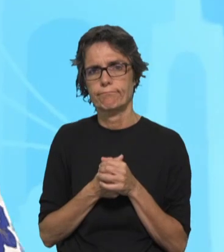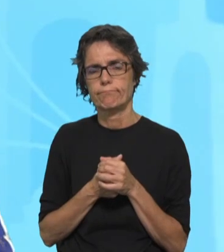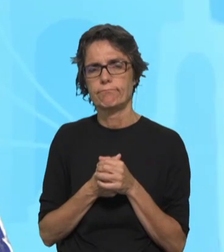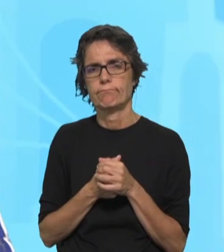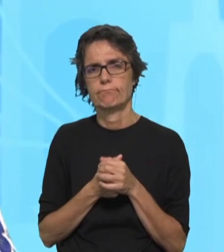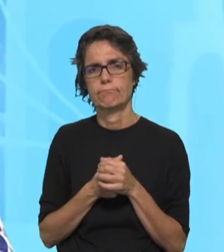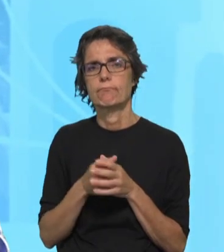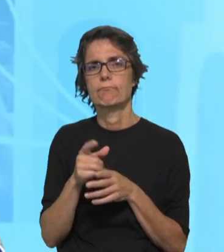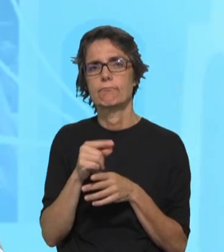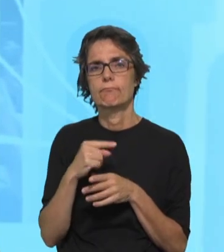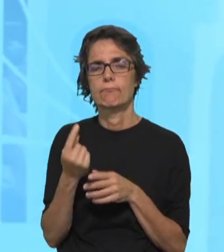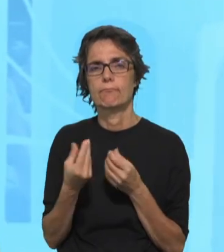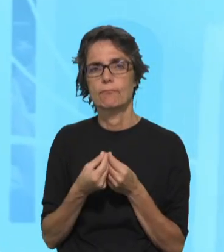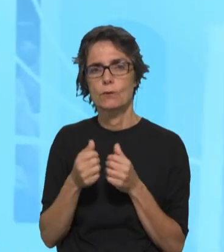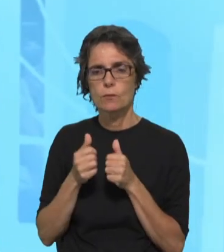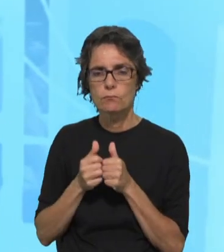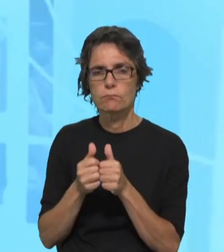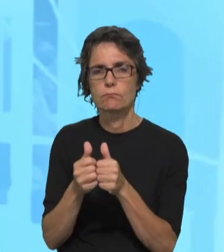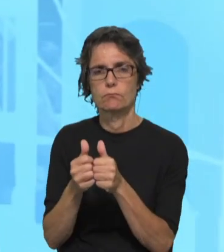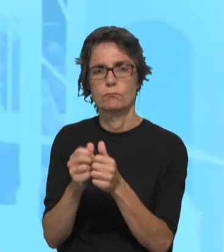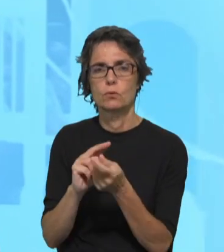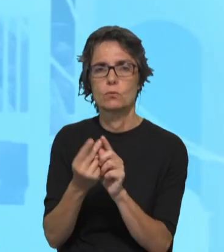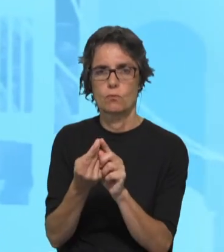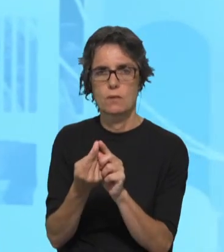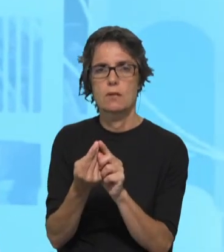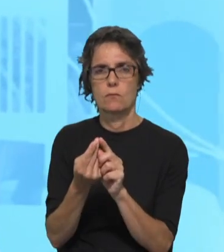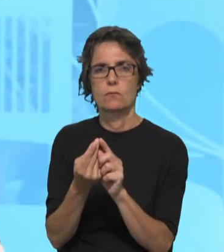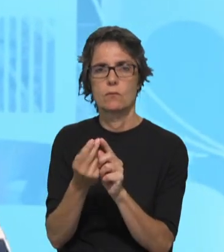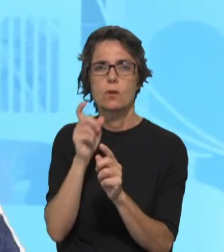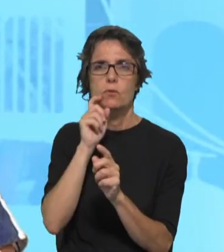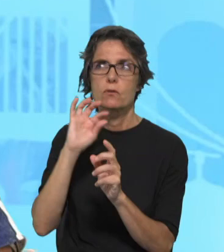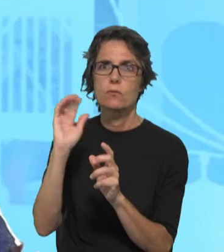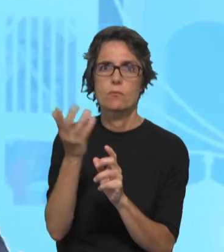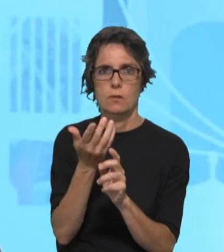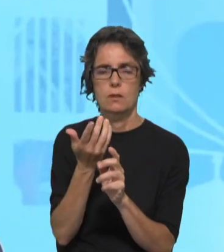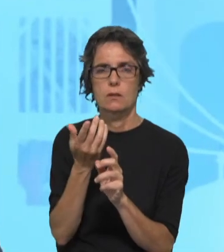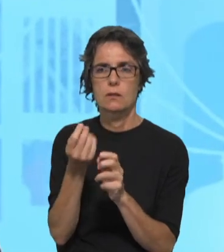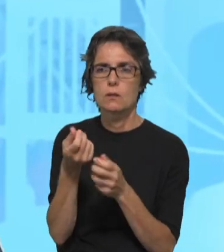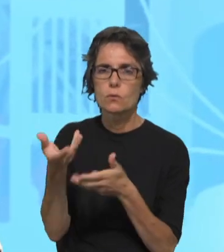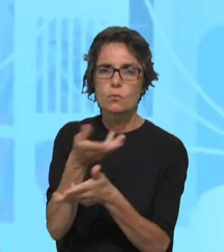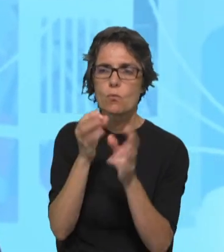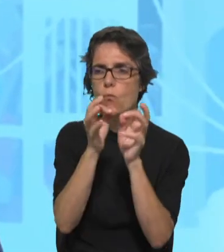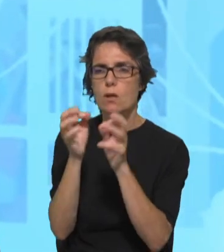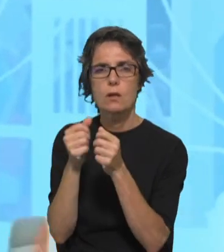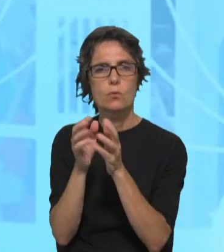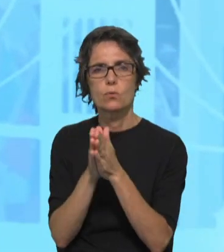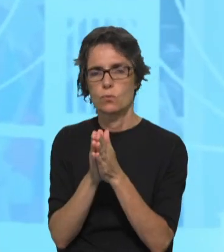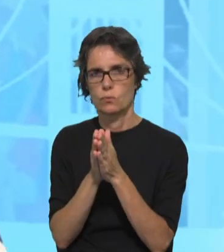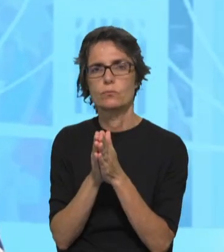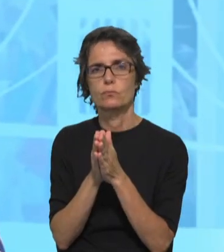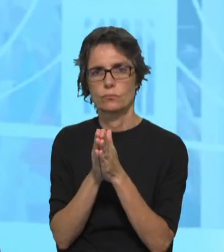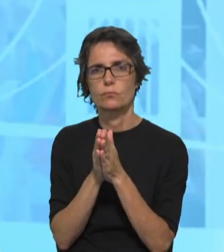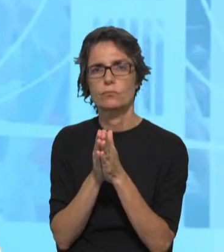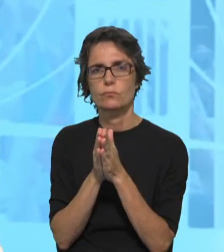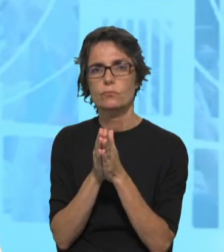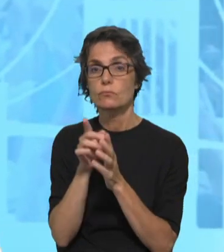fazendo caminho de conversão ecológica, passando por aprender a cuidar melhor deste planeta